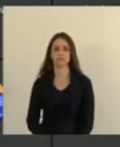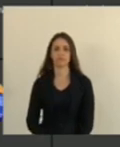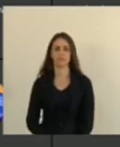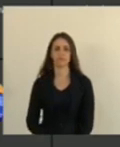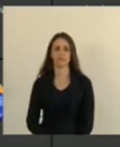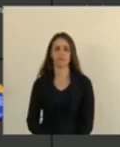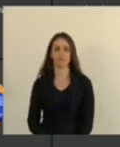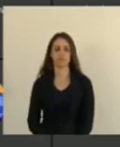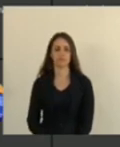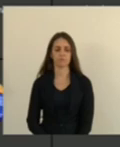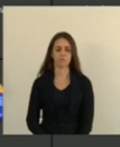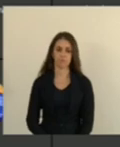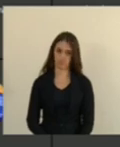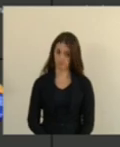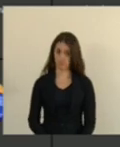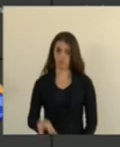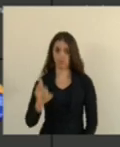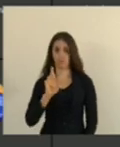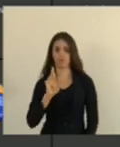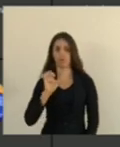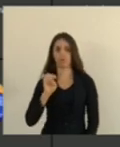Deputado Deputado Enzo Vasconcelos